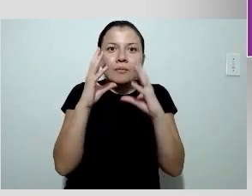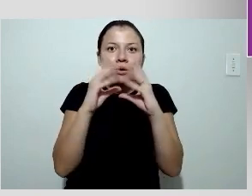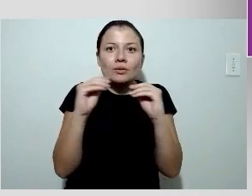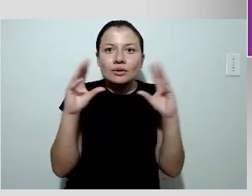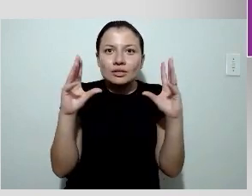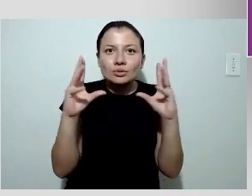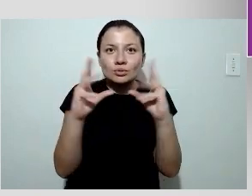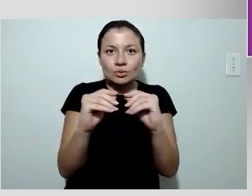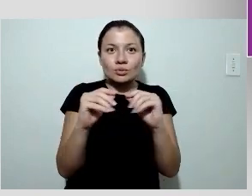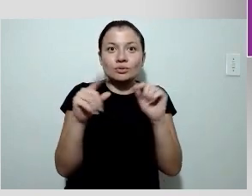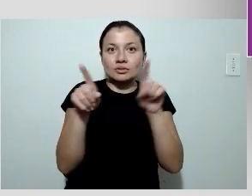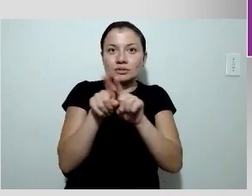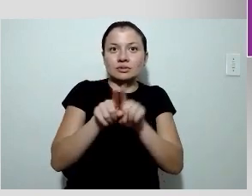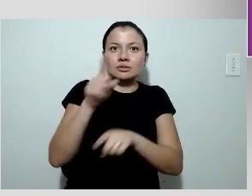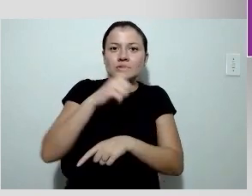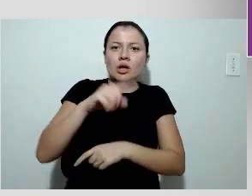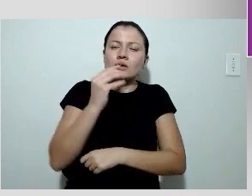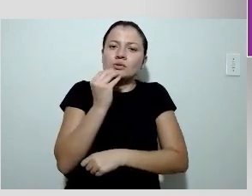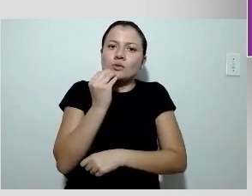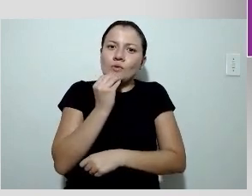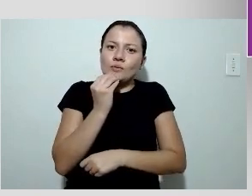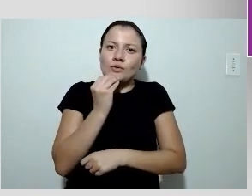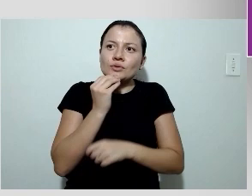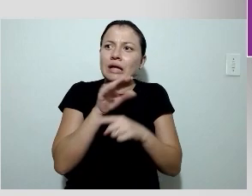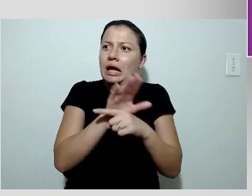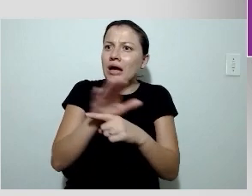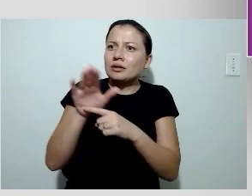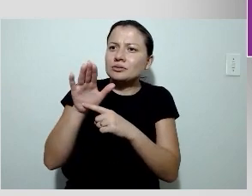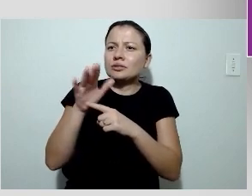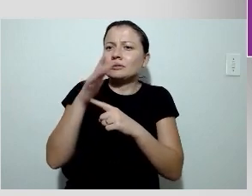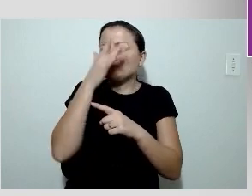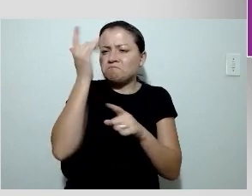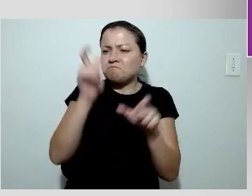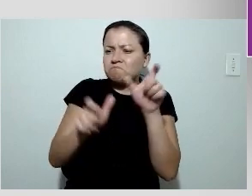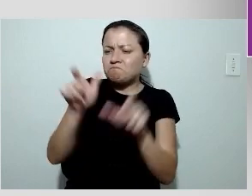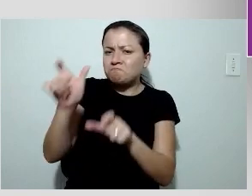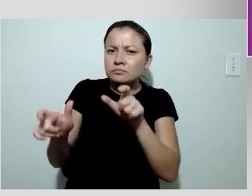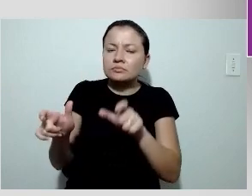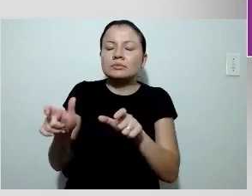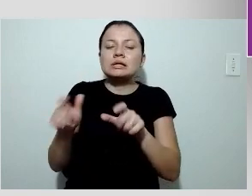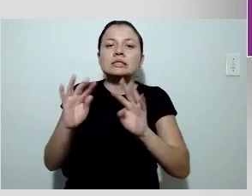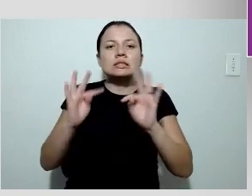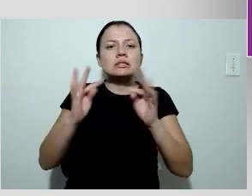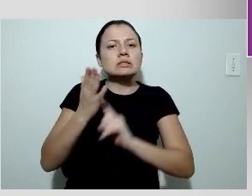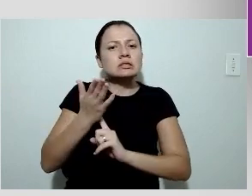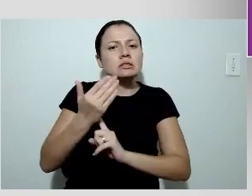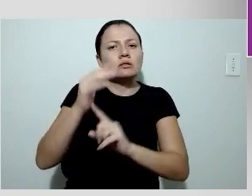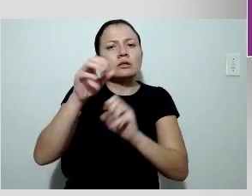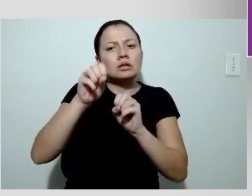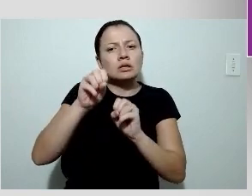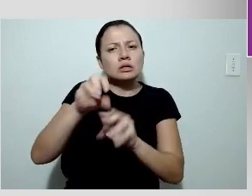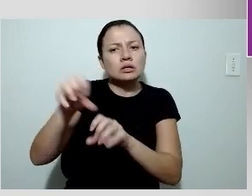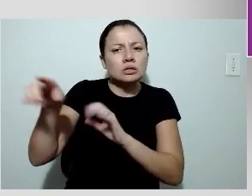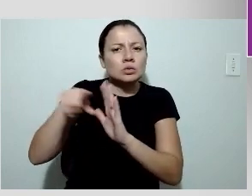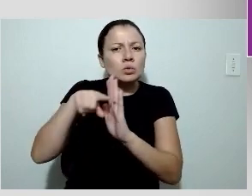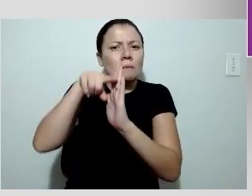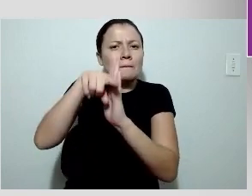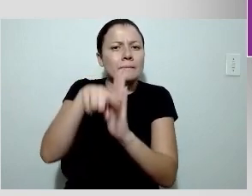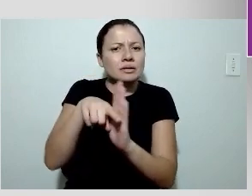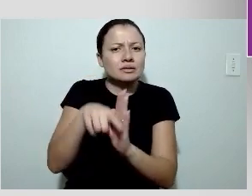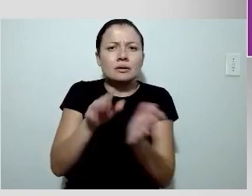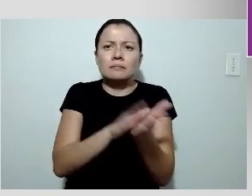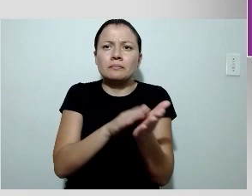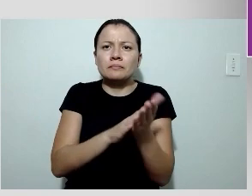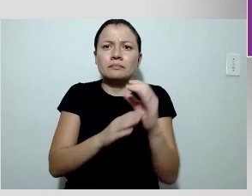a oportunidade de beneficiar muitos pacientes trazendo sempre tecnologia ensino e pesquisa para a nossa instituição parabéns Cláudio por ter